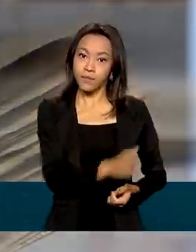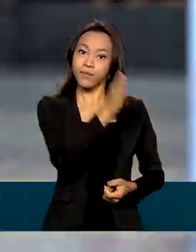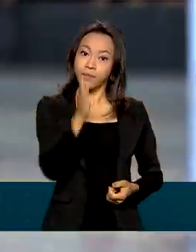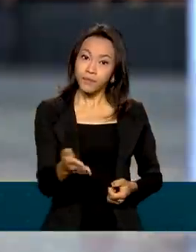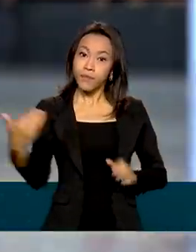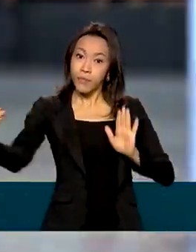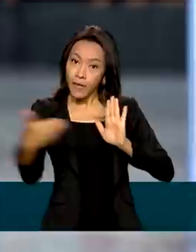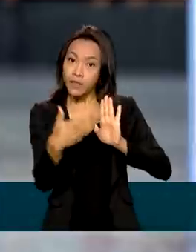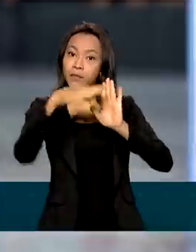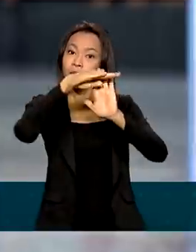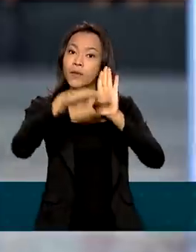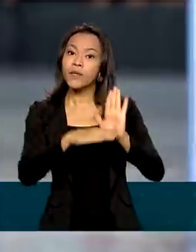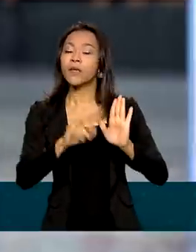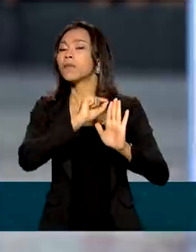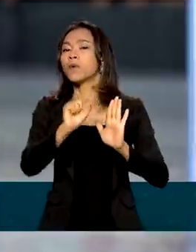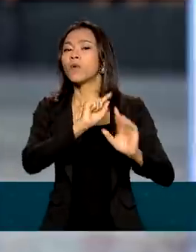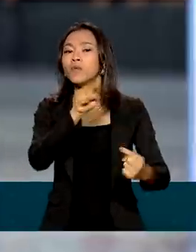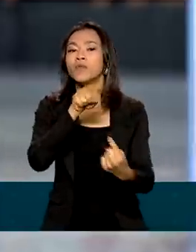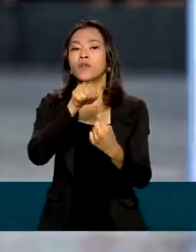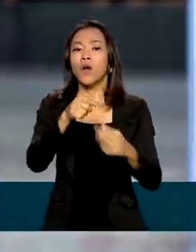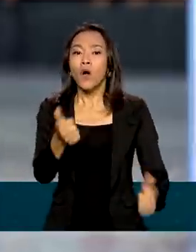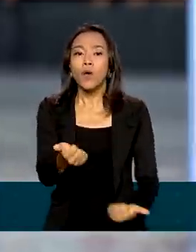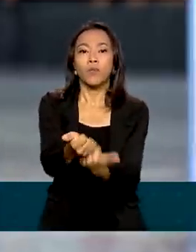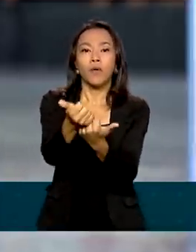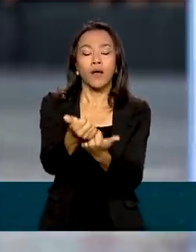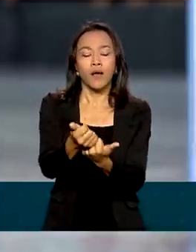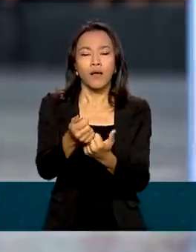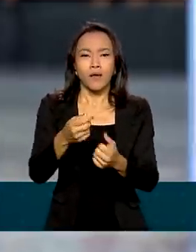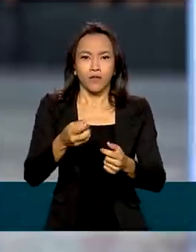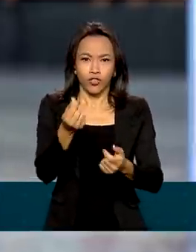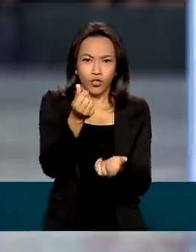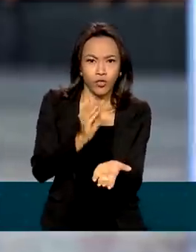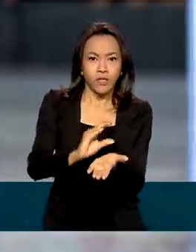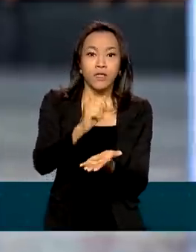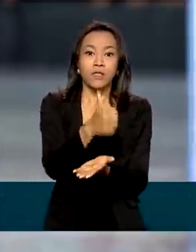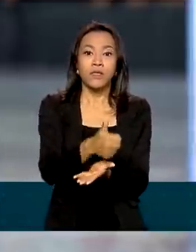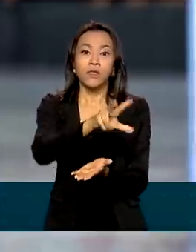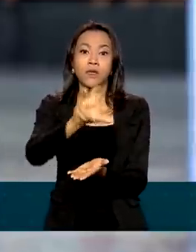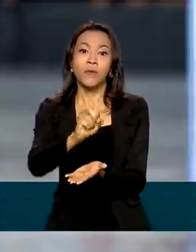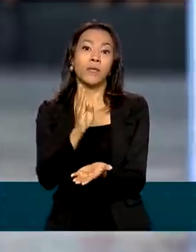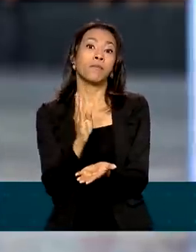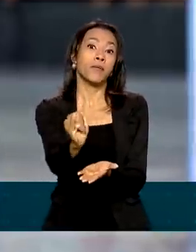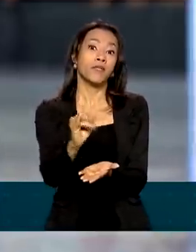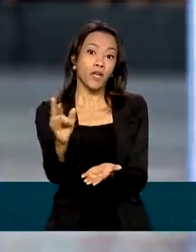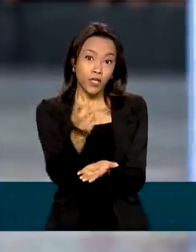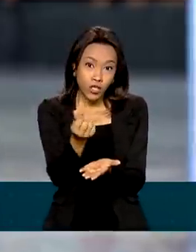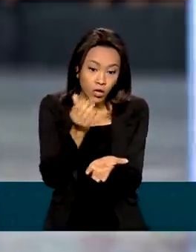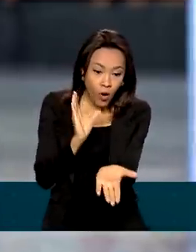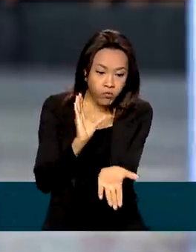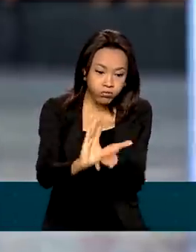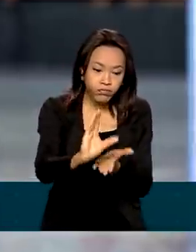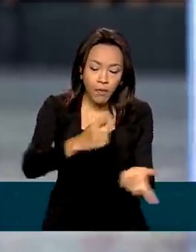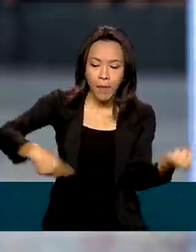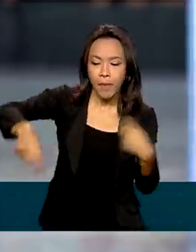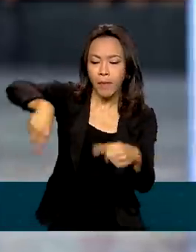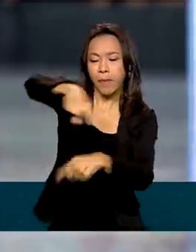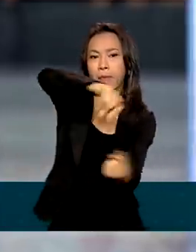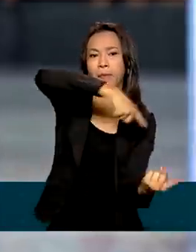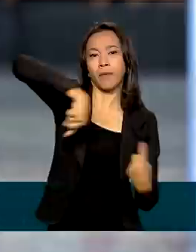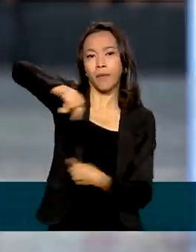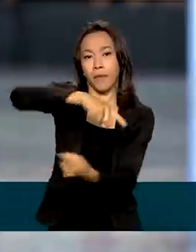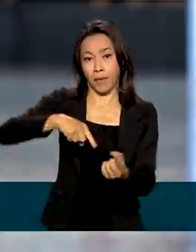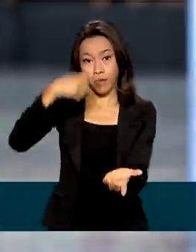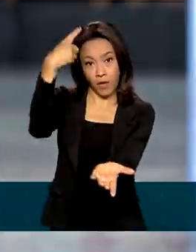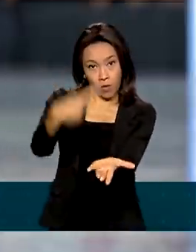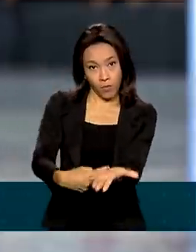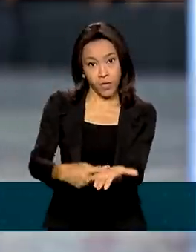Oportunidade prevê a injeção de mais de R 150 bilhões na economia do país. A solenidade está marcada para